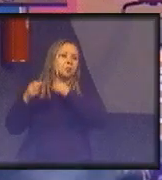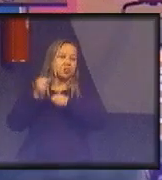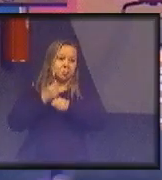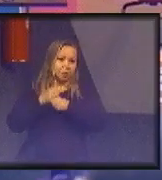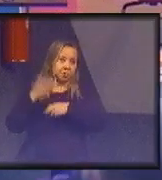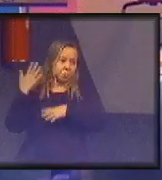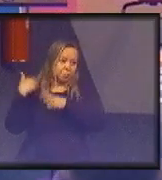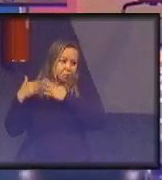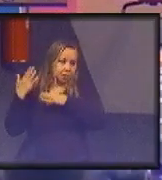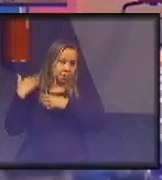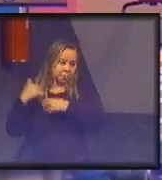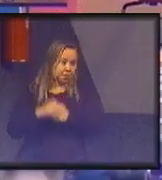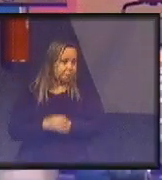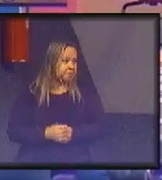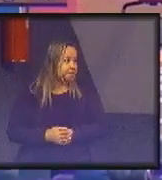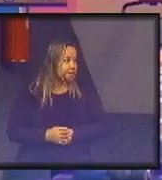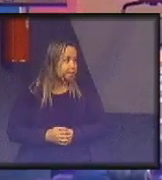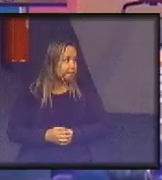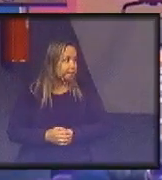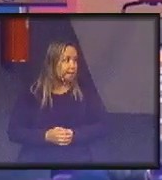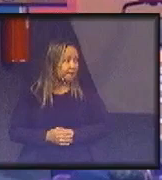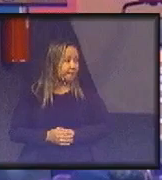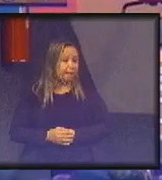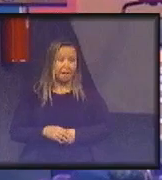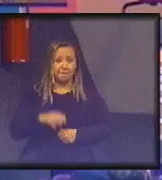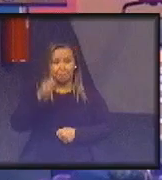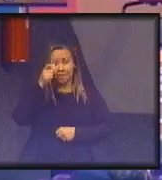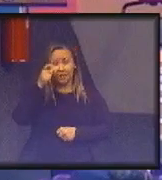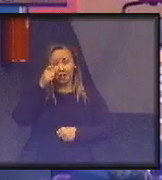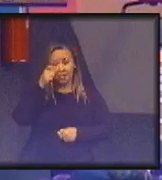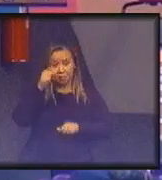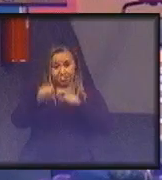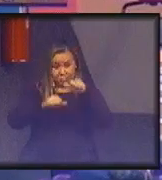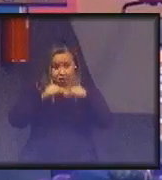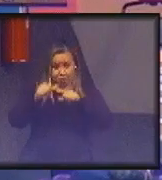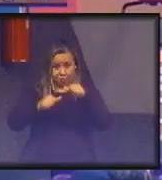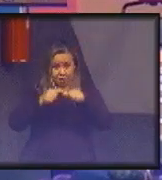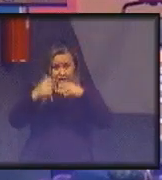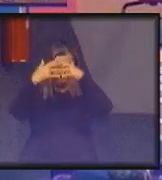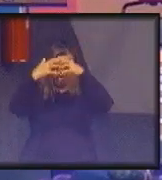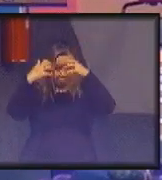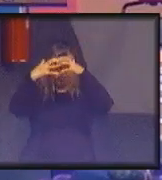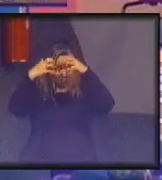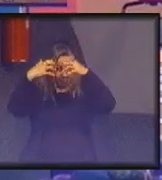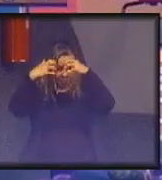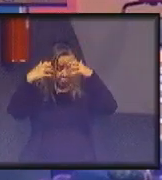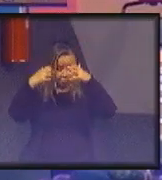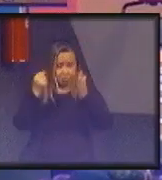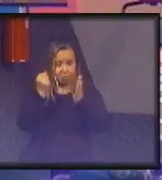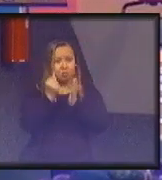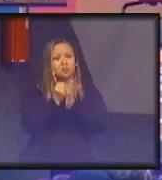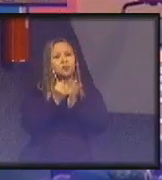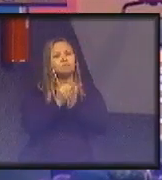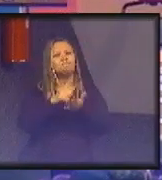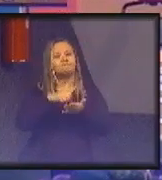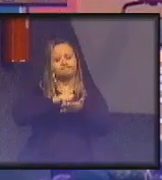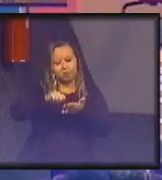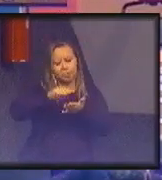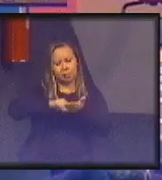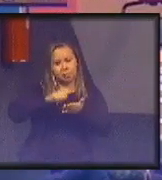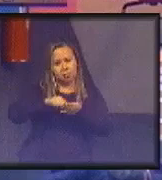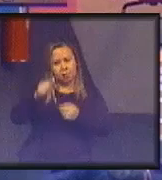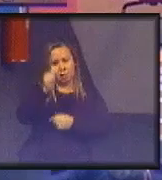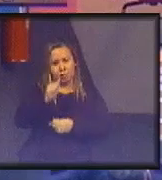vocês terem ideia do que está. Mas é interessante a mudança de mentalidade. Quando a gente foi registrar a associação, o